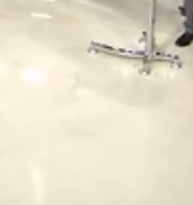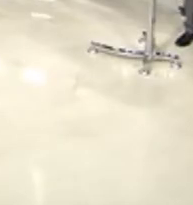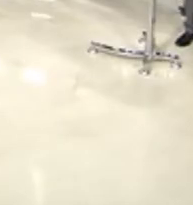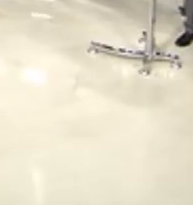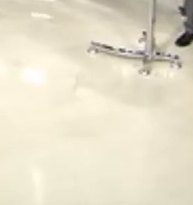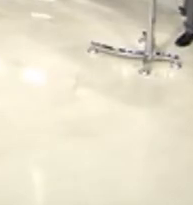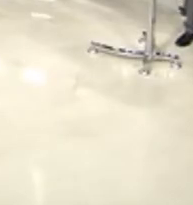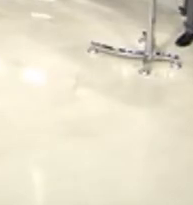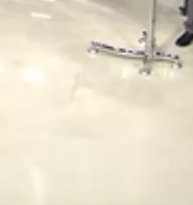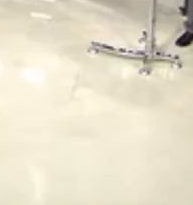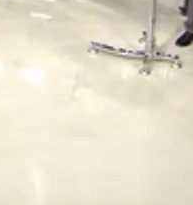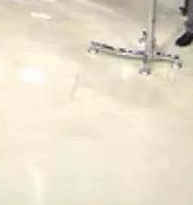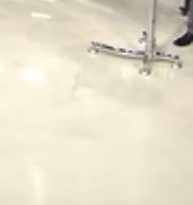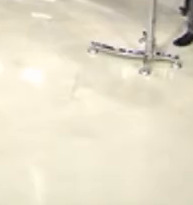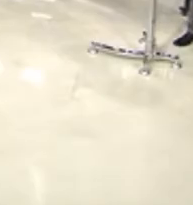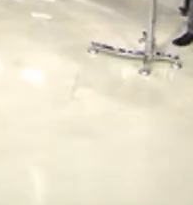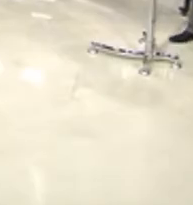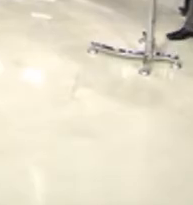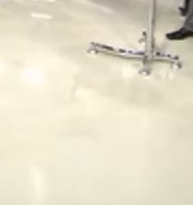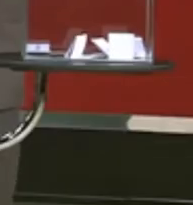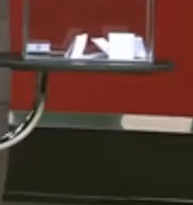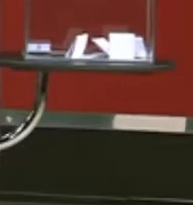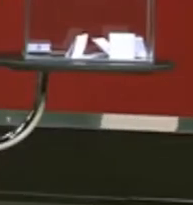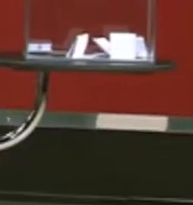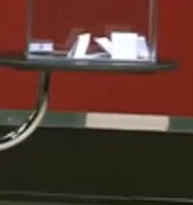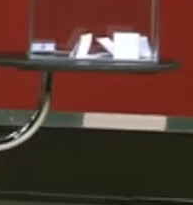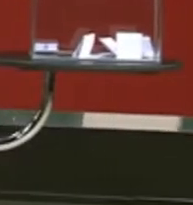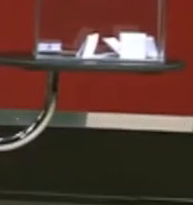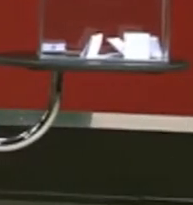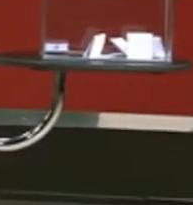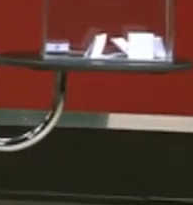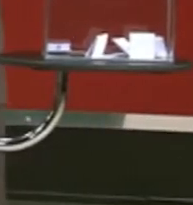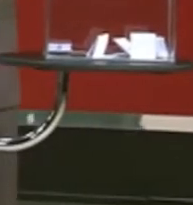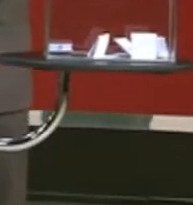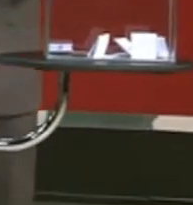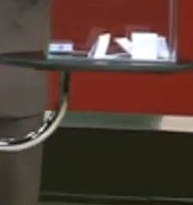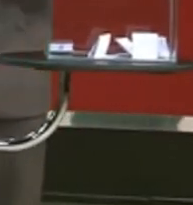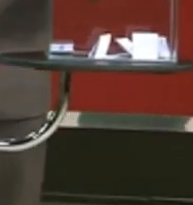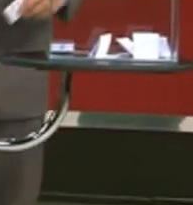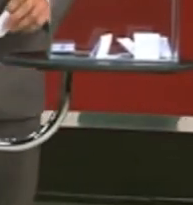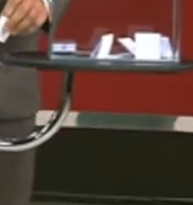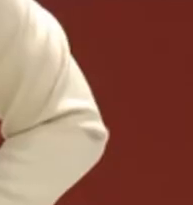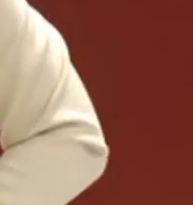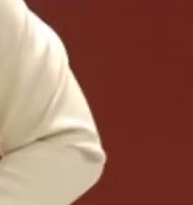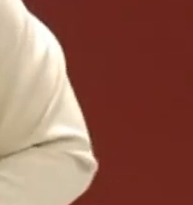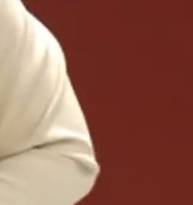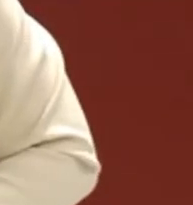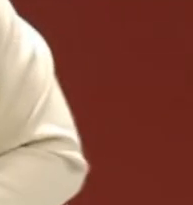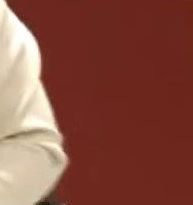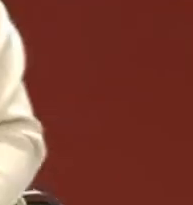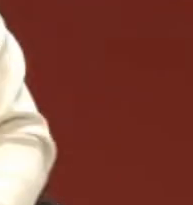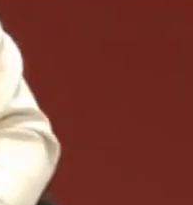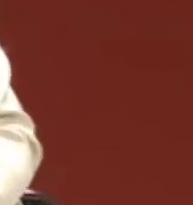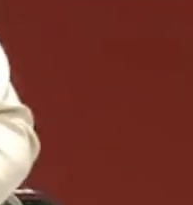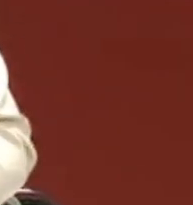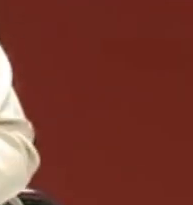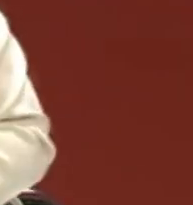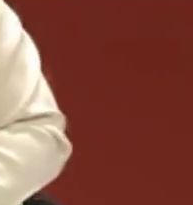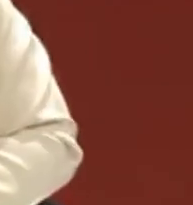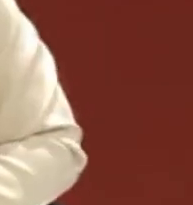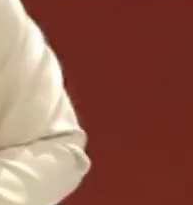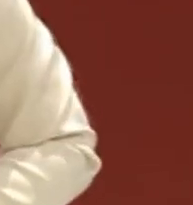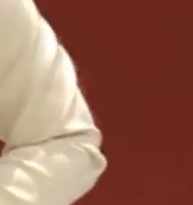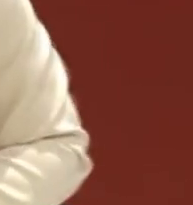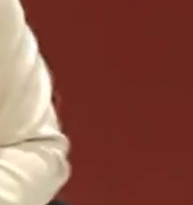Candidata Anabel, 30 segundos para a pergunta. A senhora escolhe a quem perguntar. Perguntar para o ex-prefeito Marco Alba. Tem muito